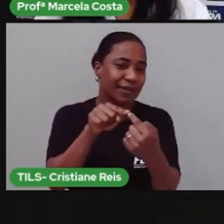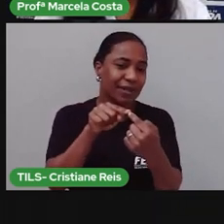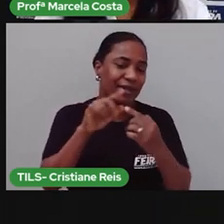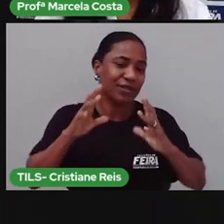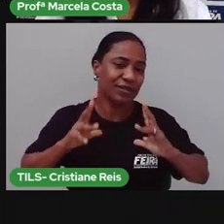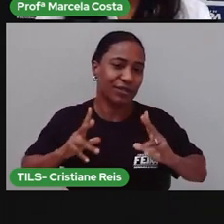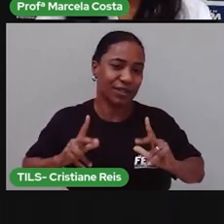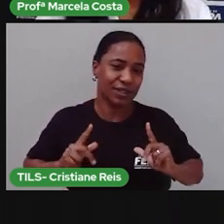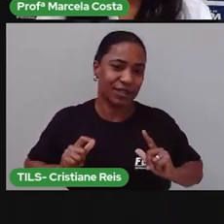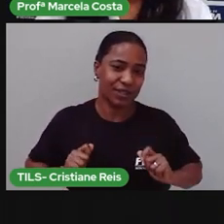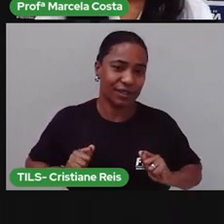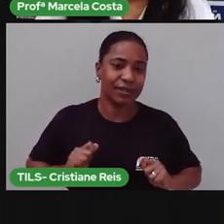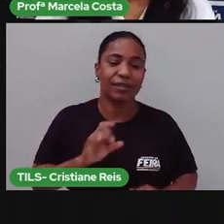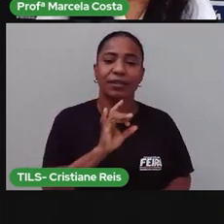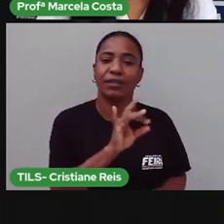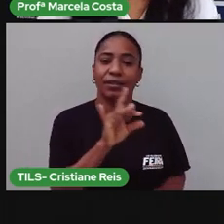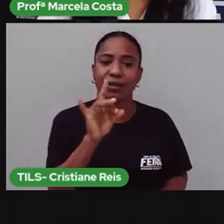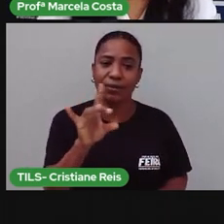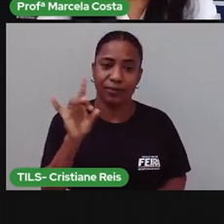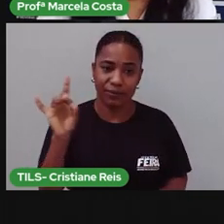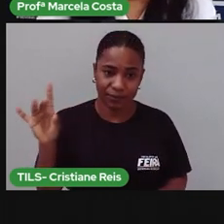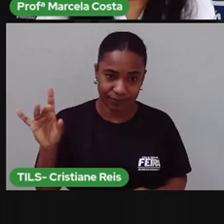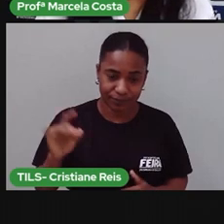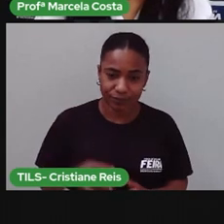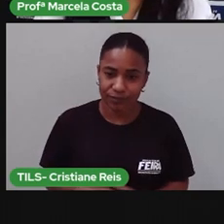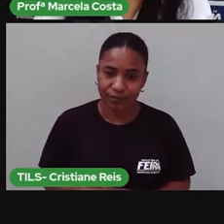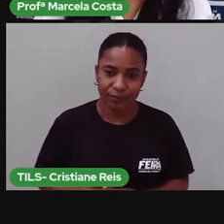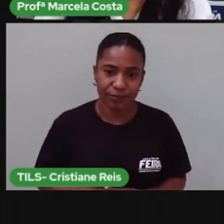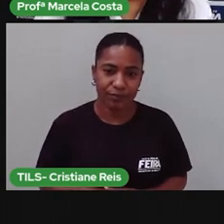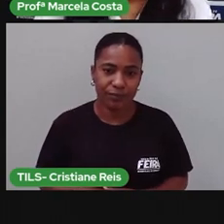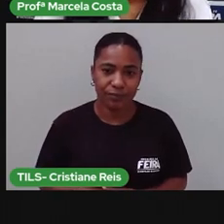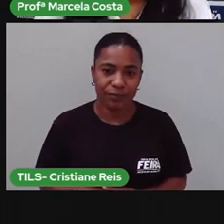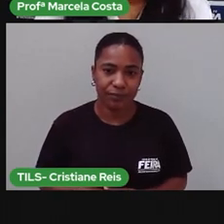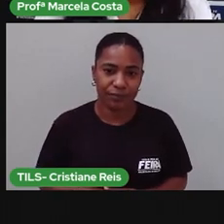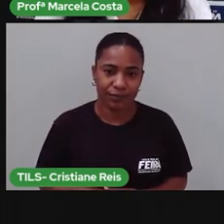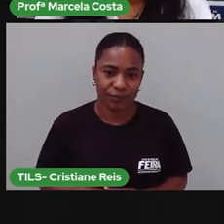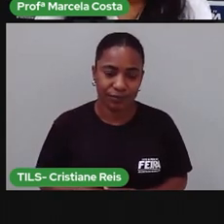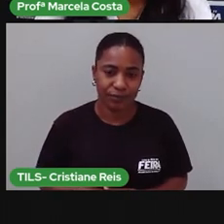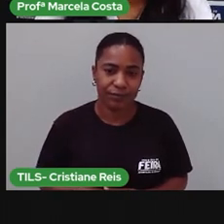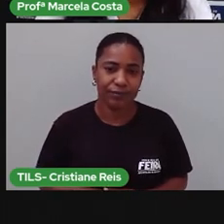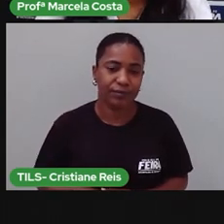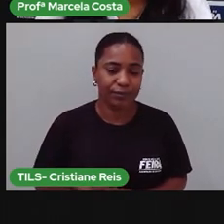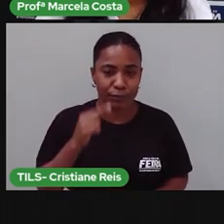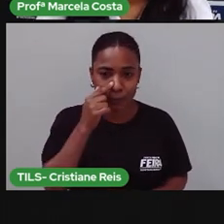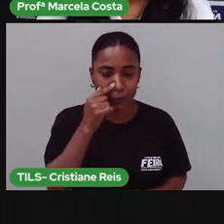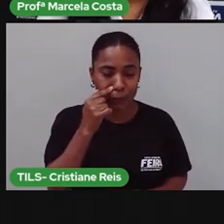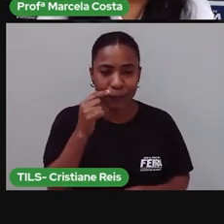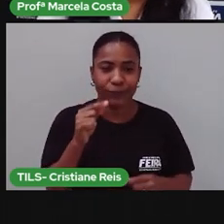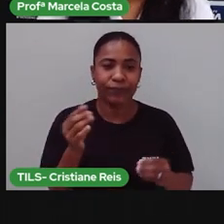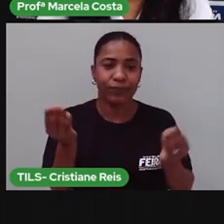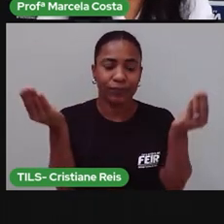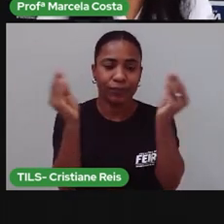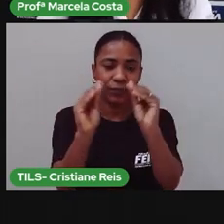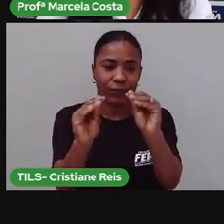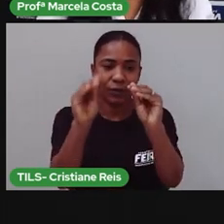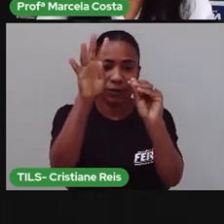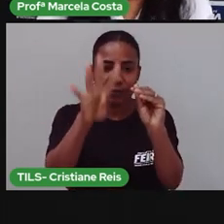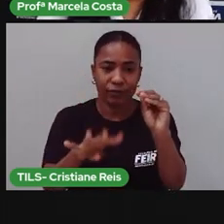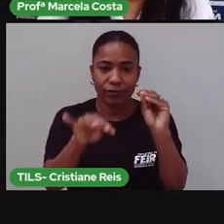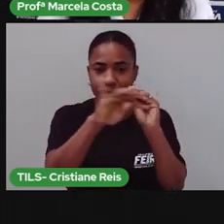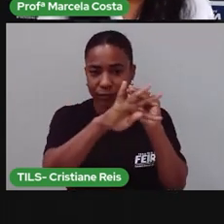Que vai colocar aqui do lado. E aí, você vai preencher essa tabela colocando